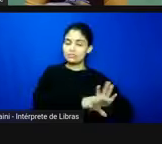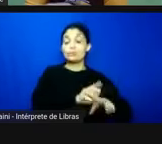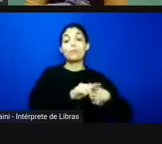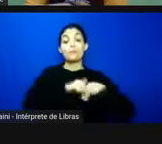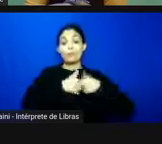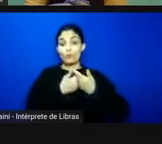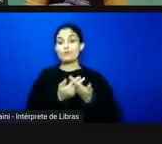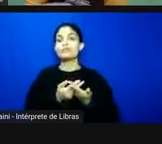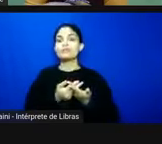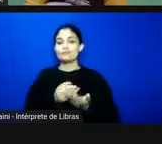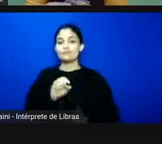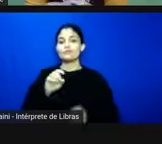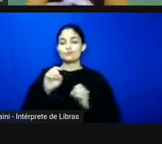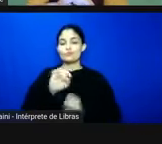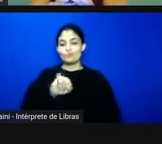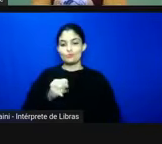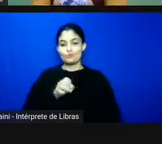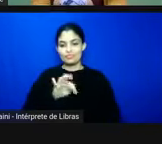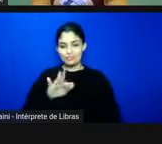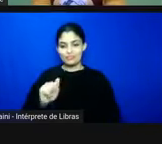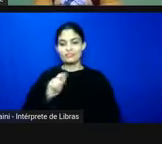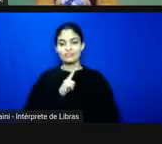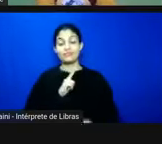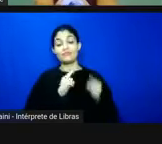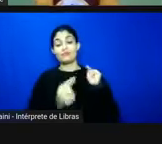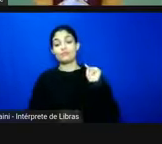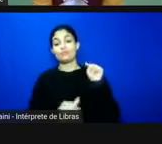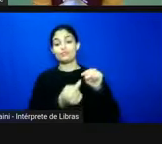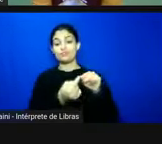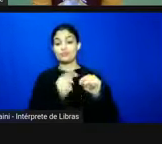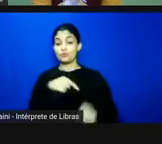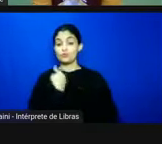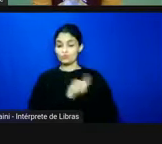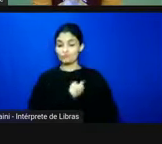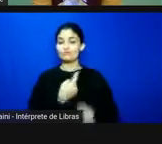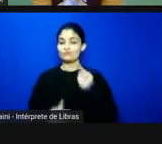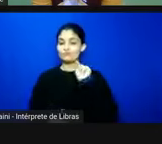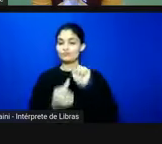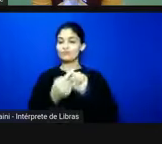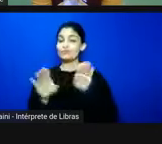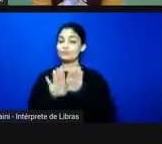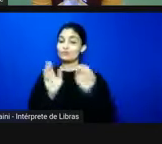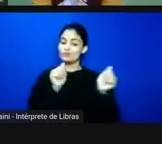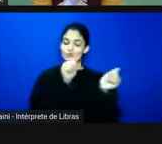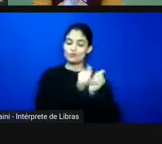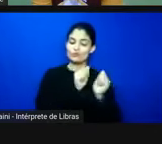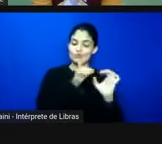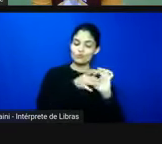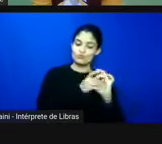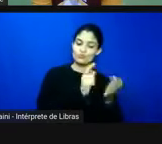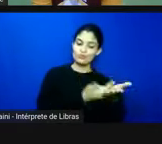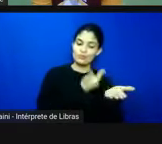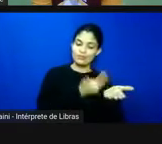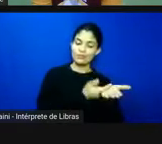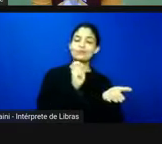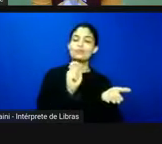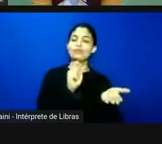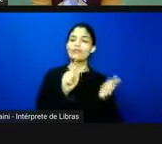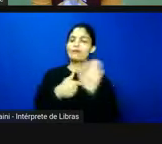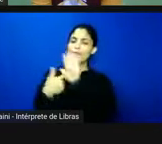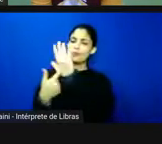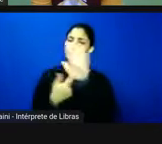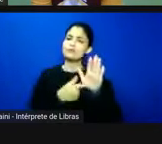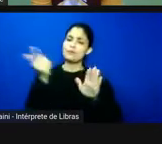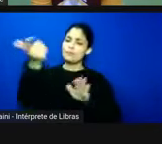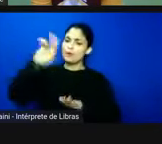esse objetivo e um dos nossos objetivos por assim dizer com esse livro é inspirar outros grupos de outras cidades pra quem